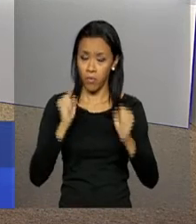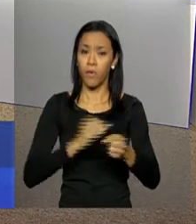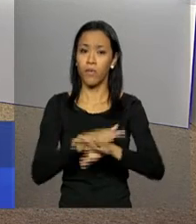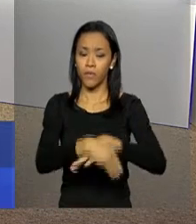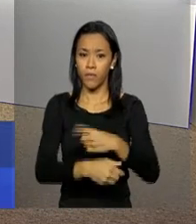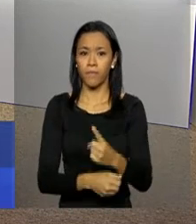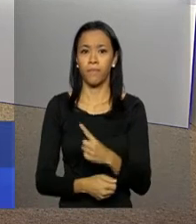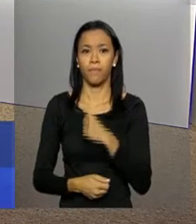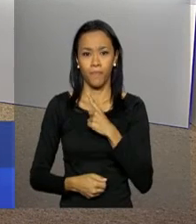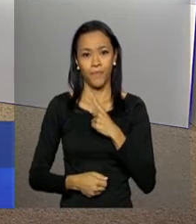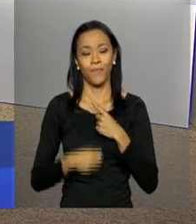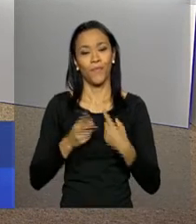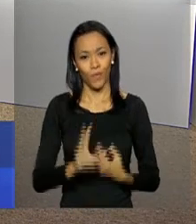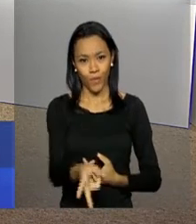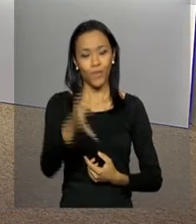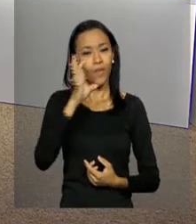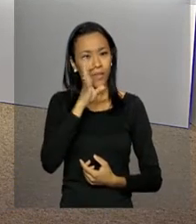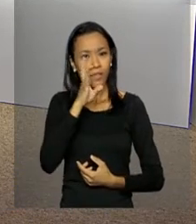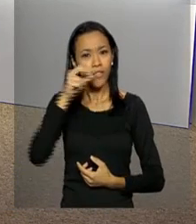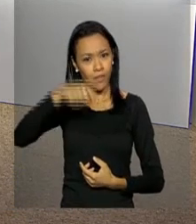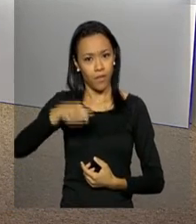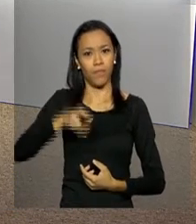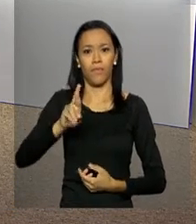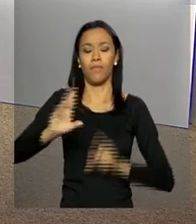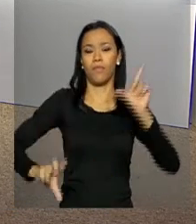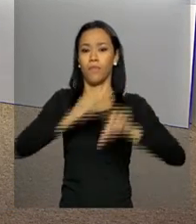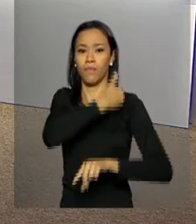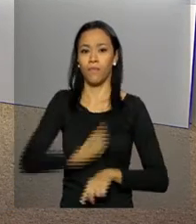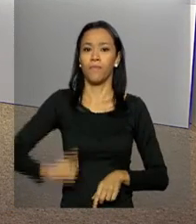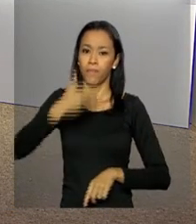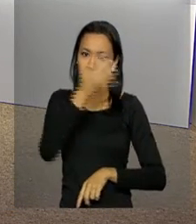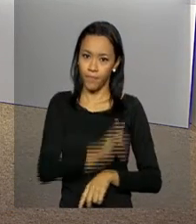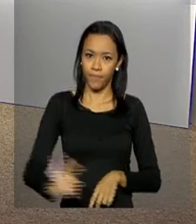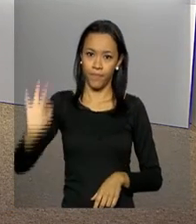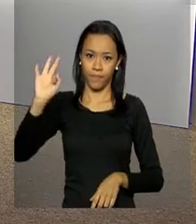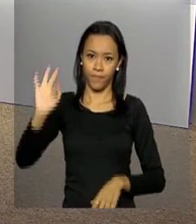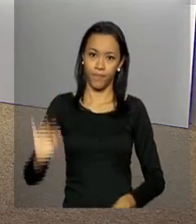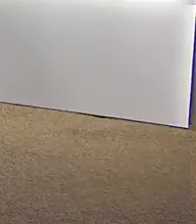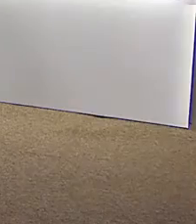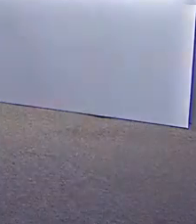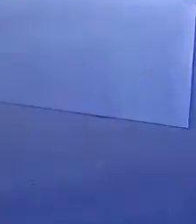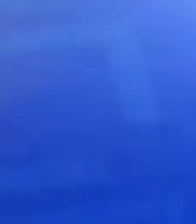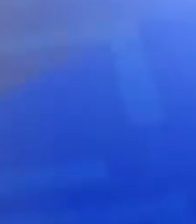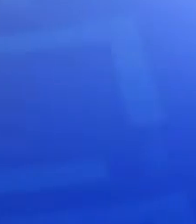.com.br tvnbr Continue com a gente, NBR e a TV do Governo Federal.